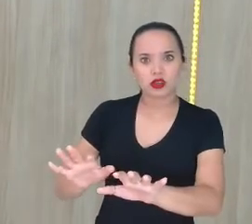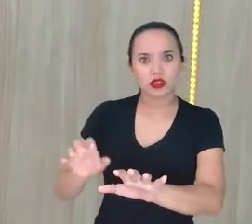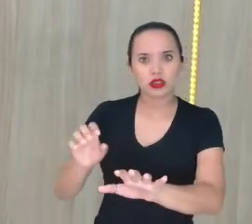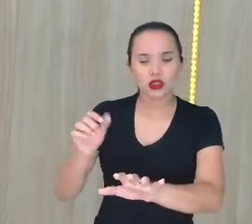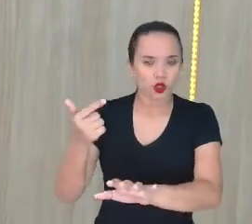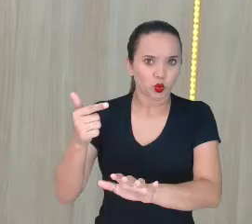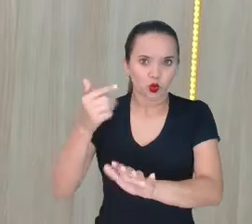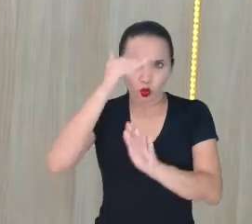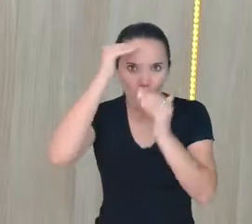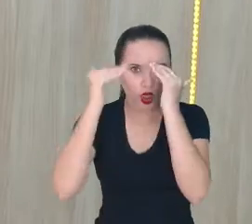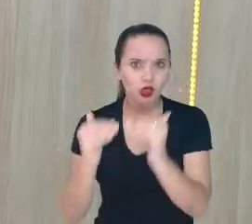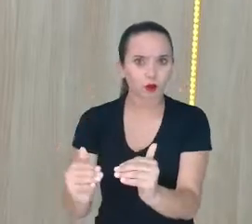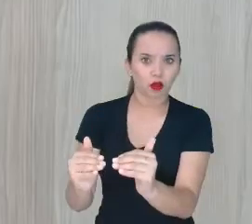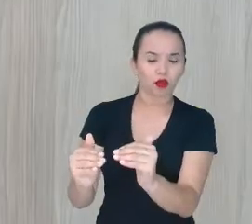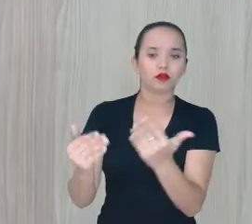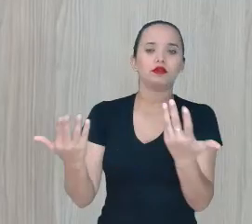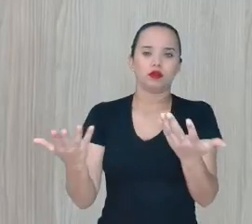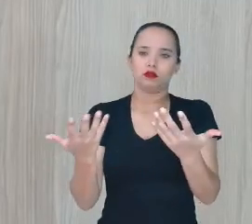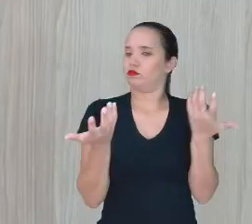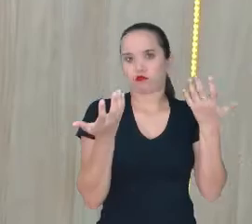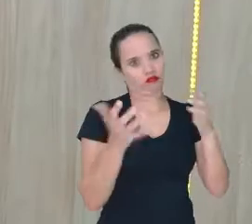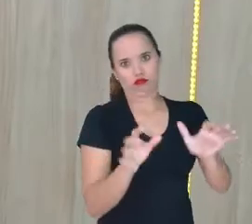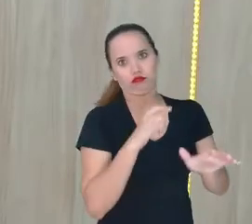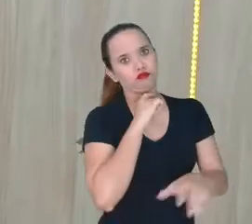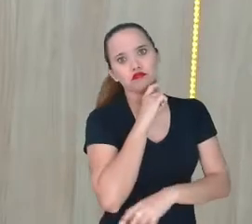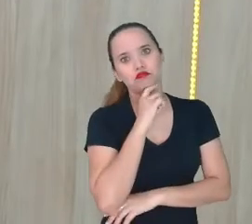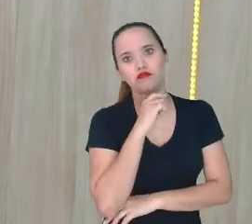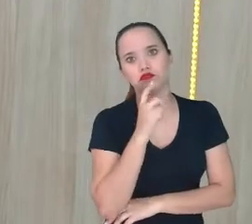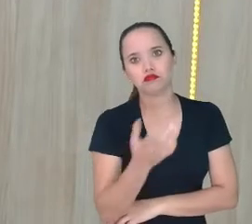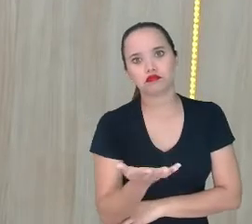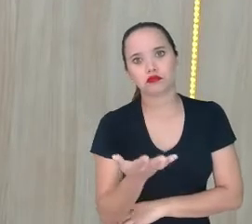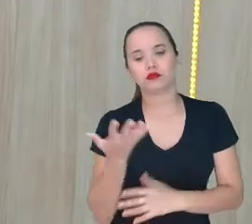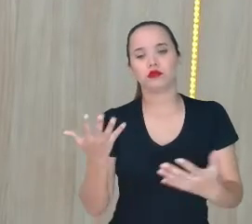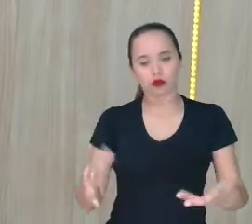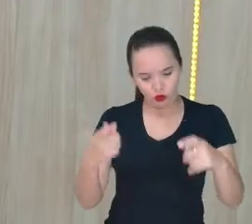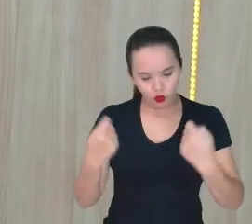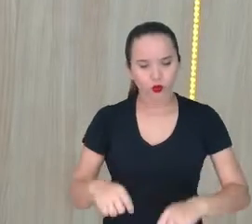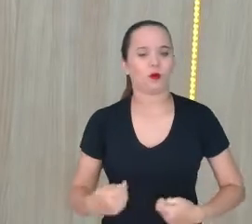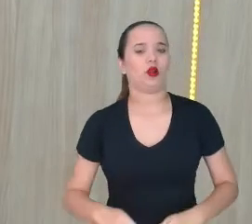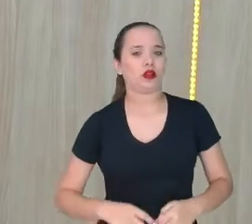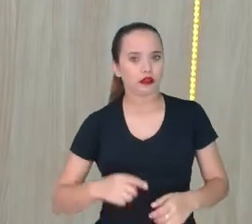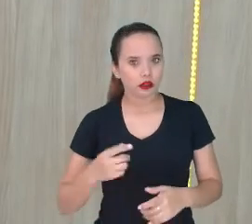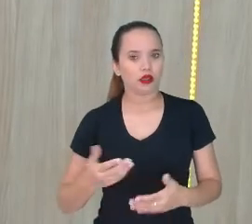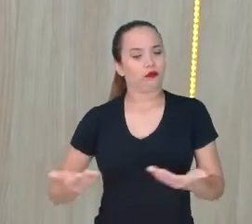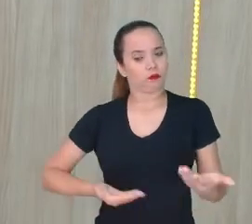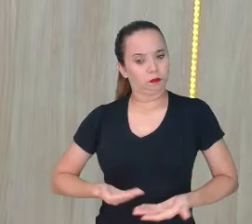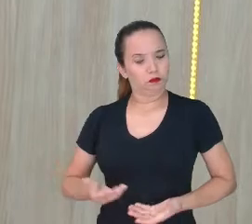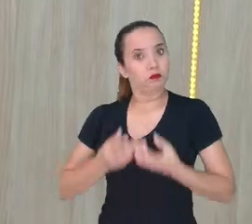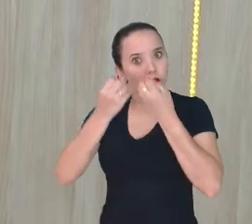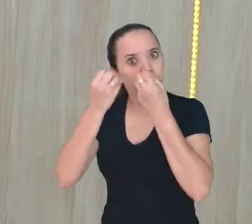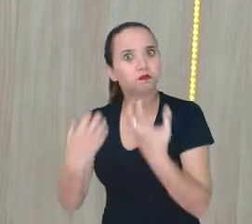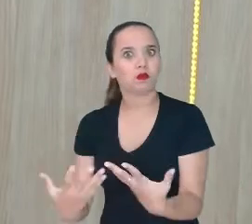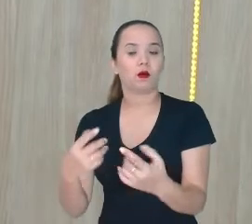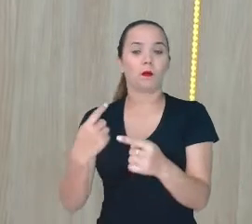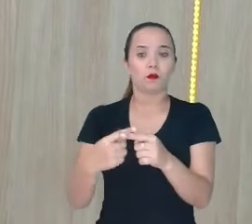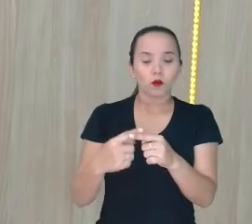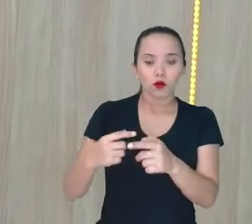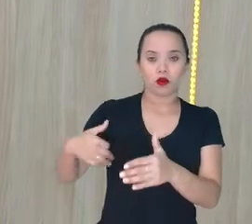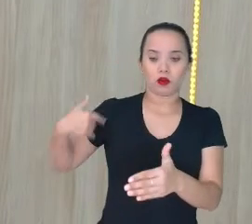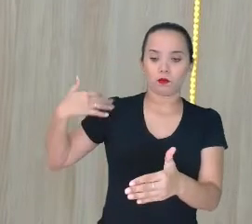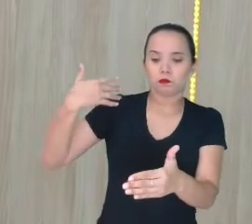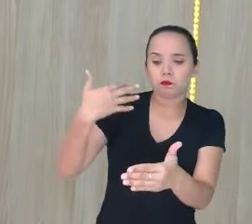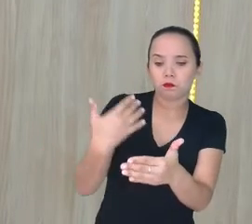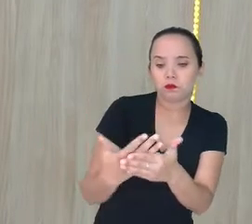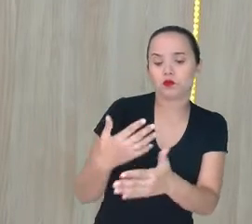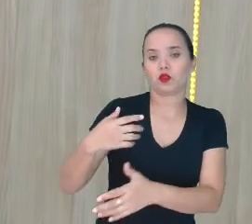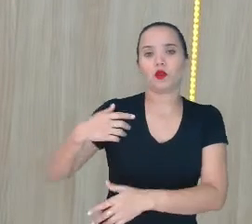Ninguém quer Exatamente Então vamos tratar bem As pessoas idosas Porque a gente sabe Que com o tempo A gente